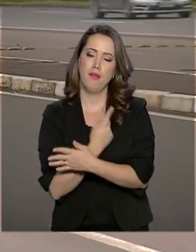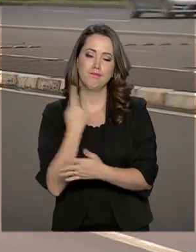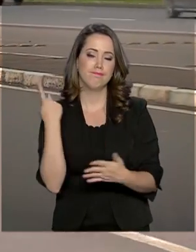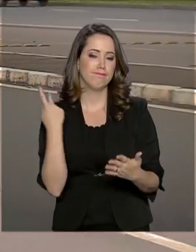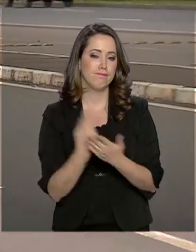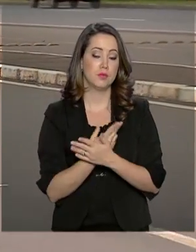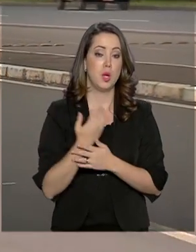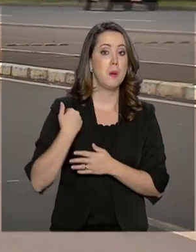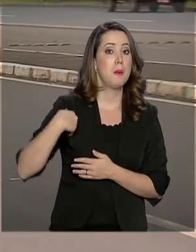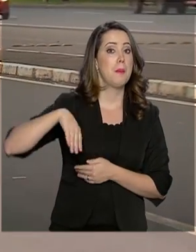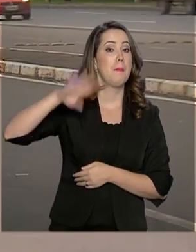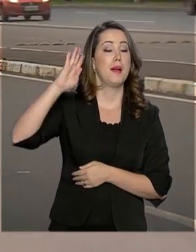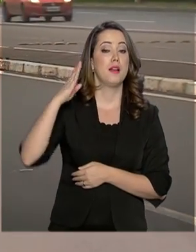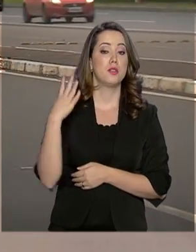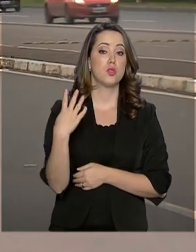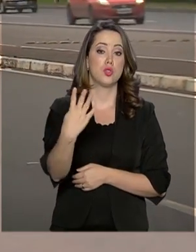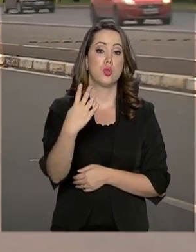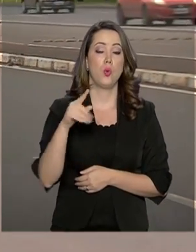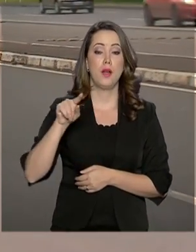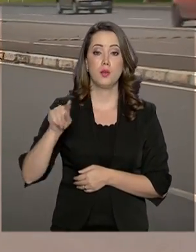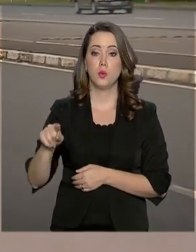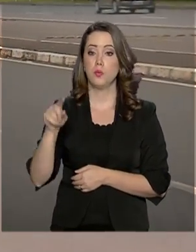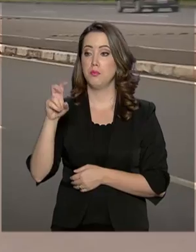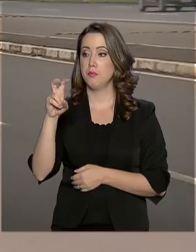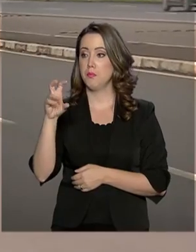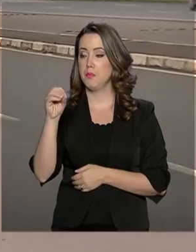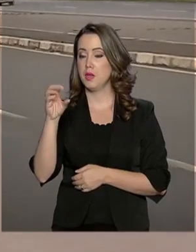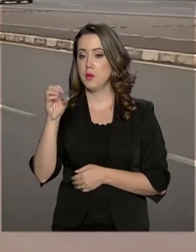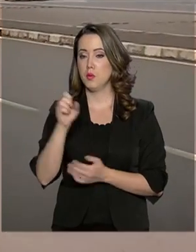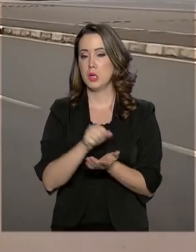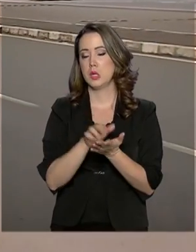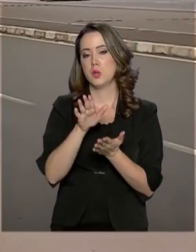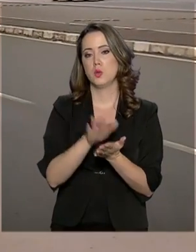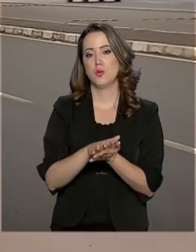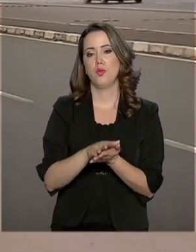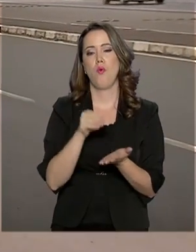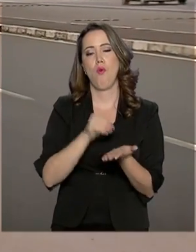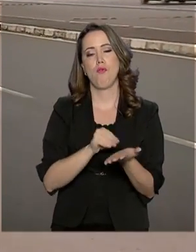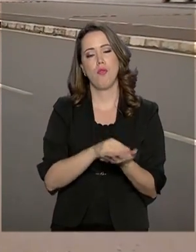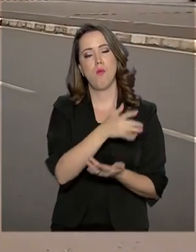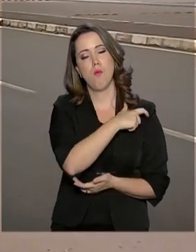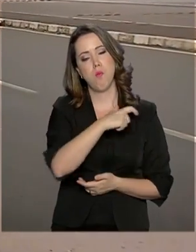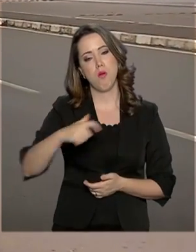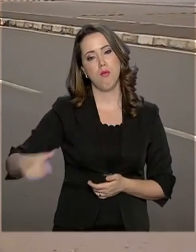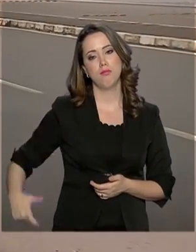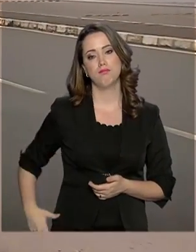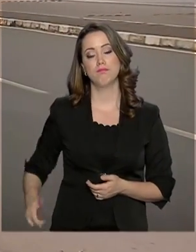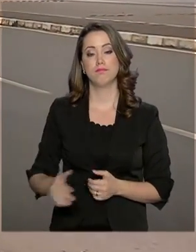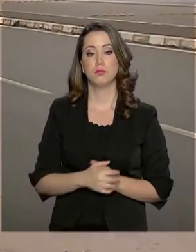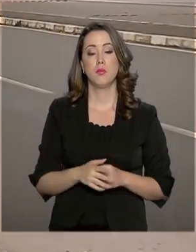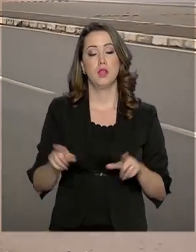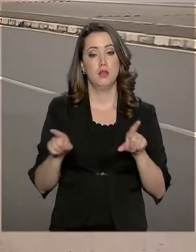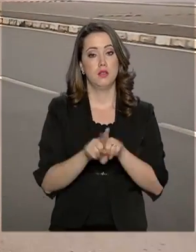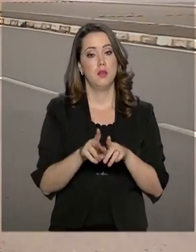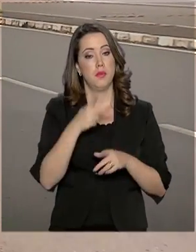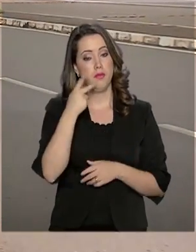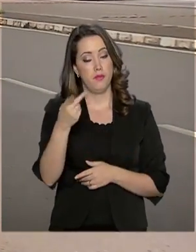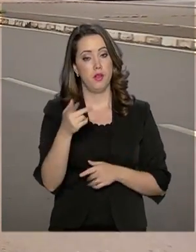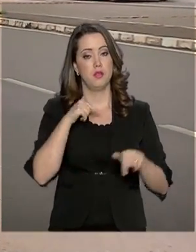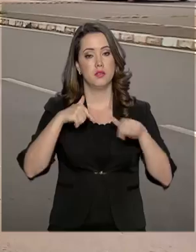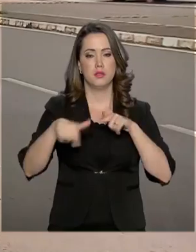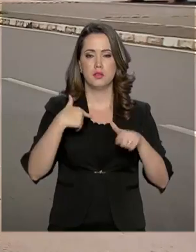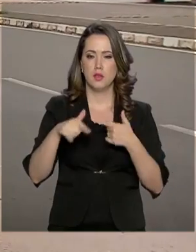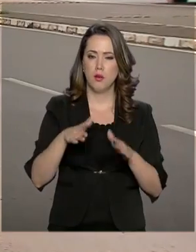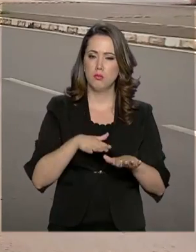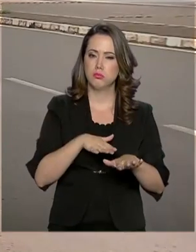mais de 4.500 multas por não usar o cinto de segurança. E também falando em ação nas